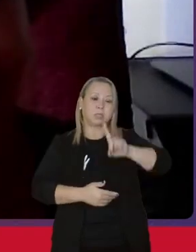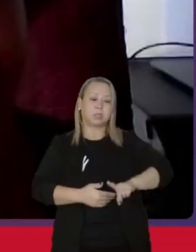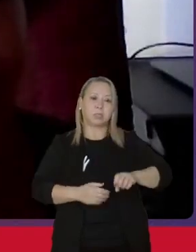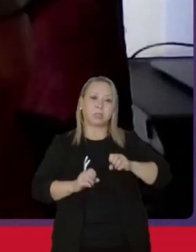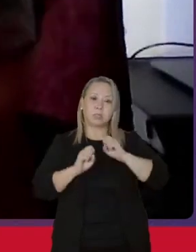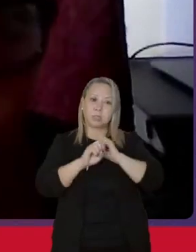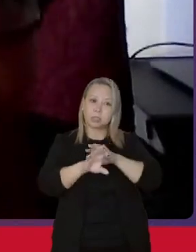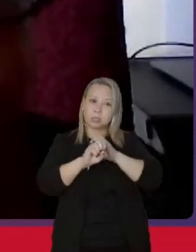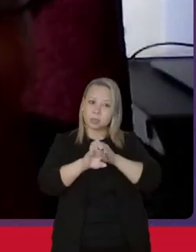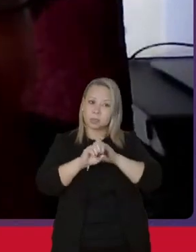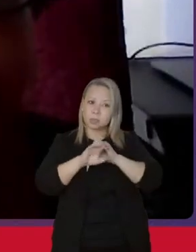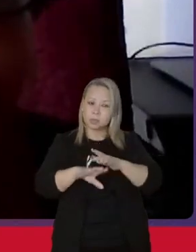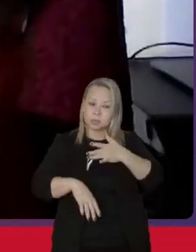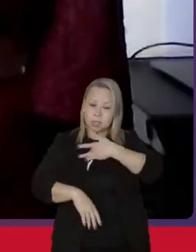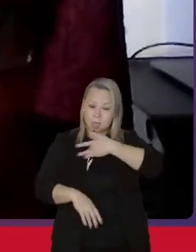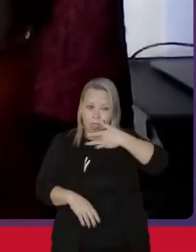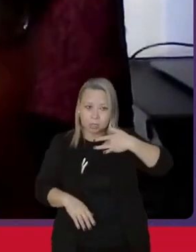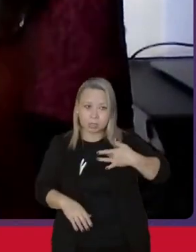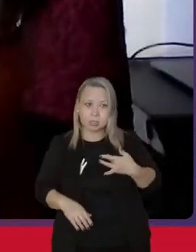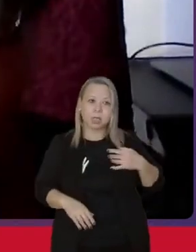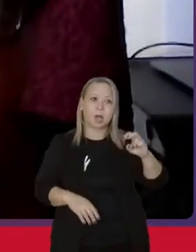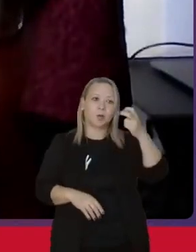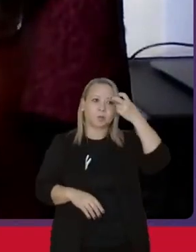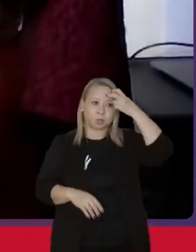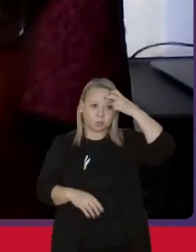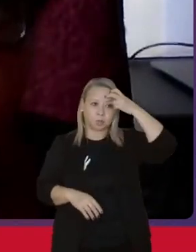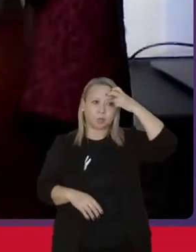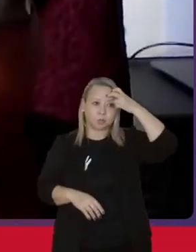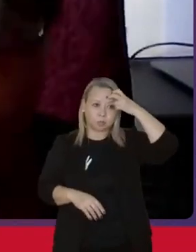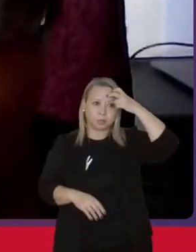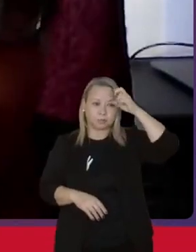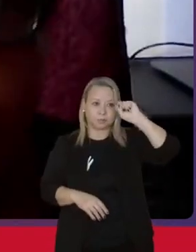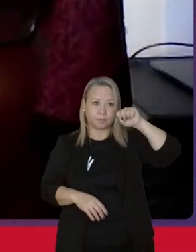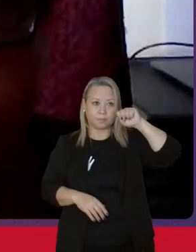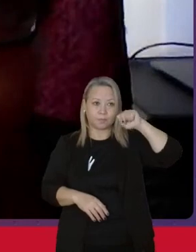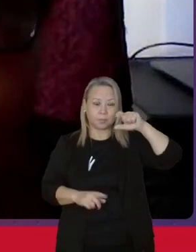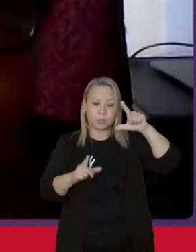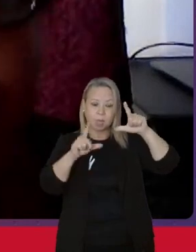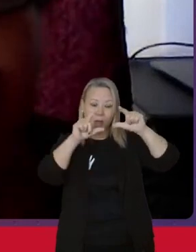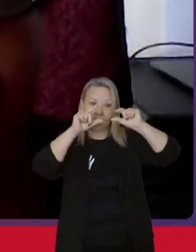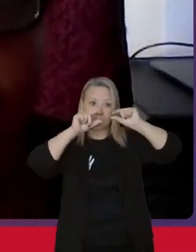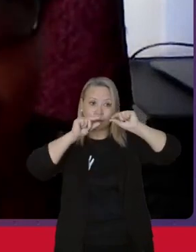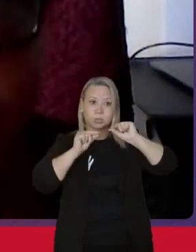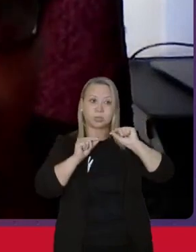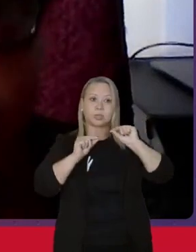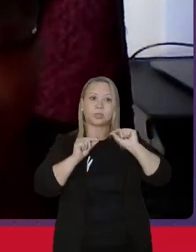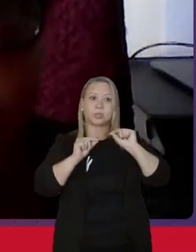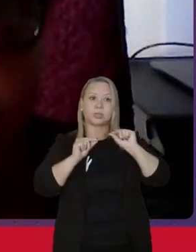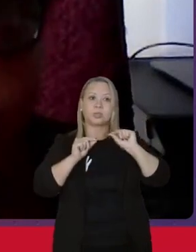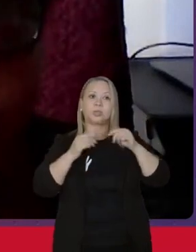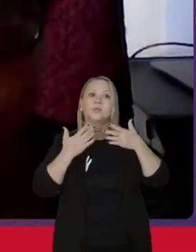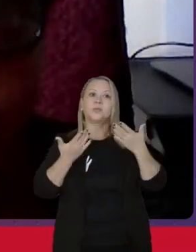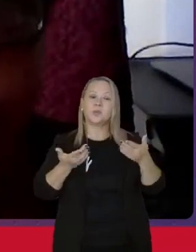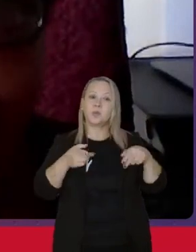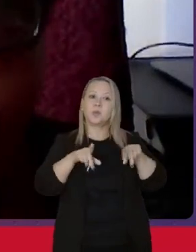educação, à saúde, à cultura, diminui e, quiçá,